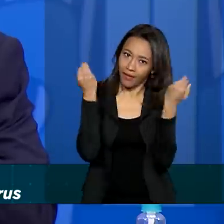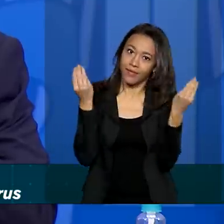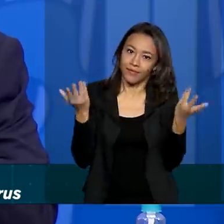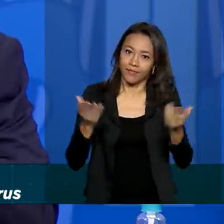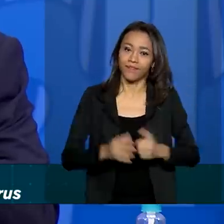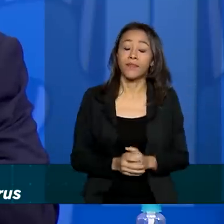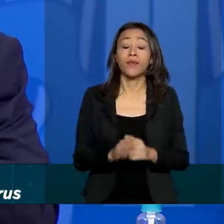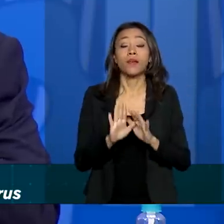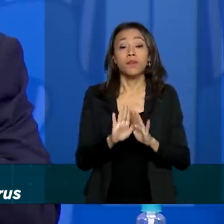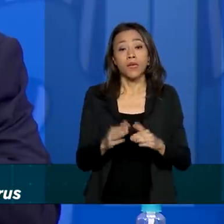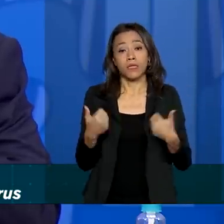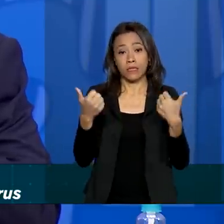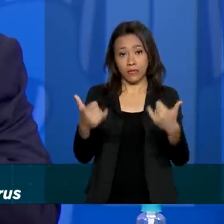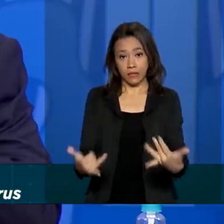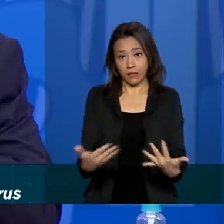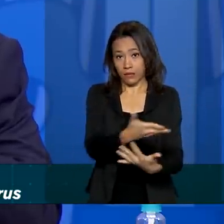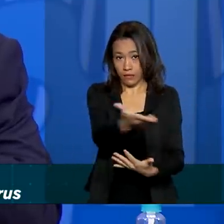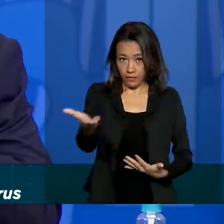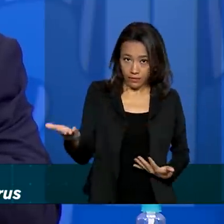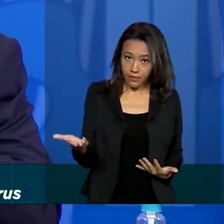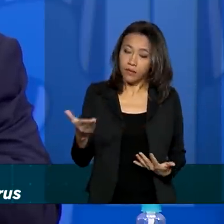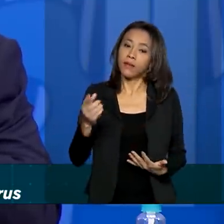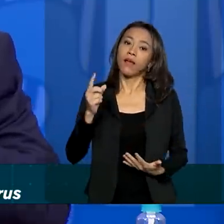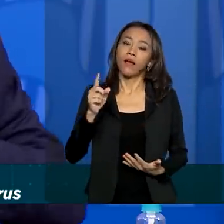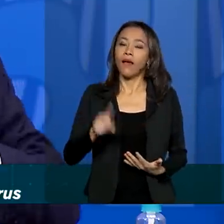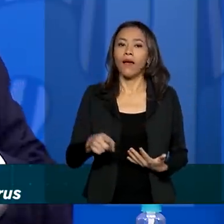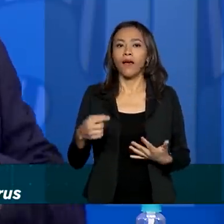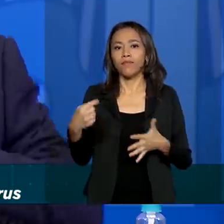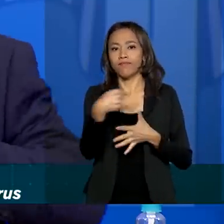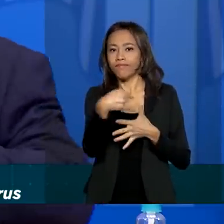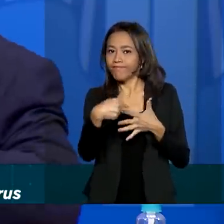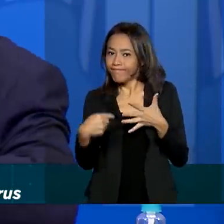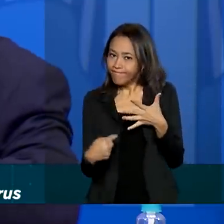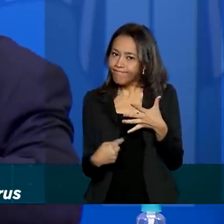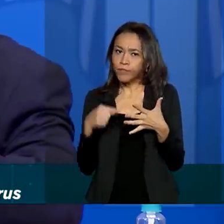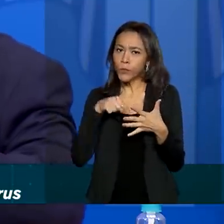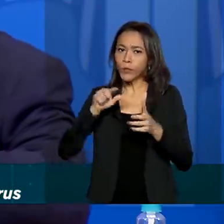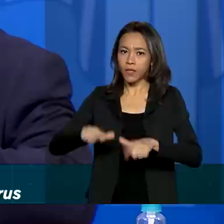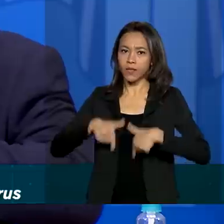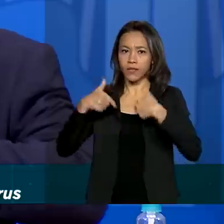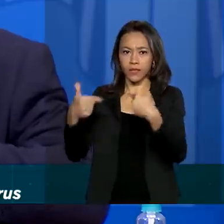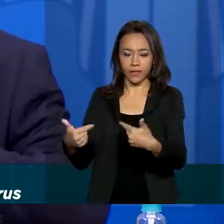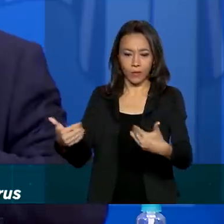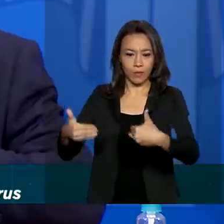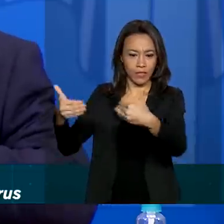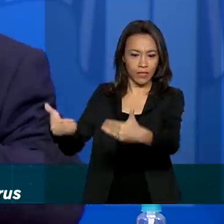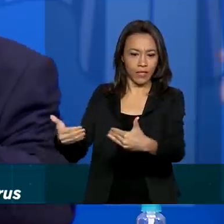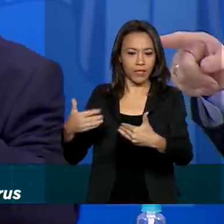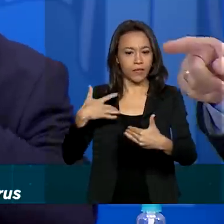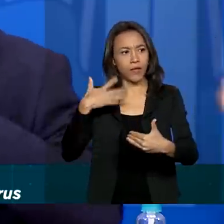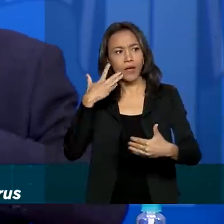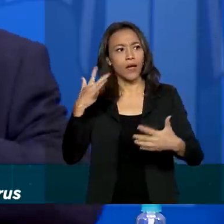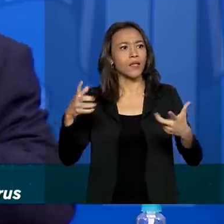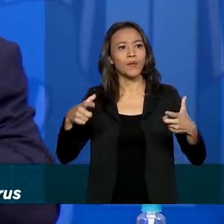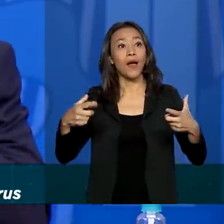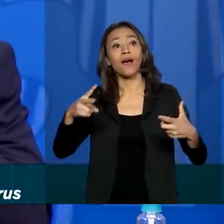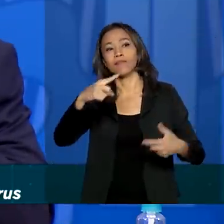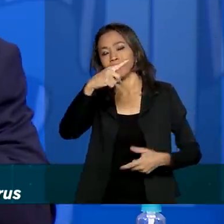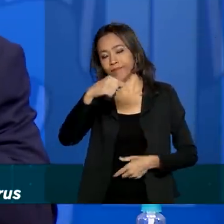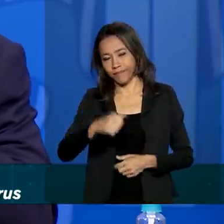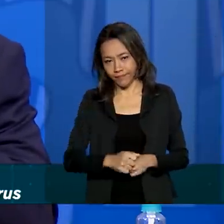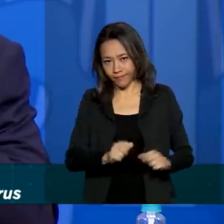ideia aqui, E aí são ações do Ministério, não sei onde está sendo... Ah, está lá, ok.